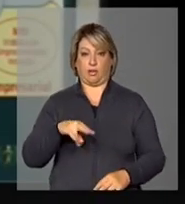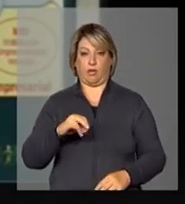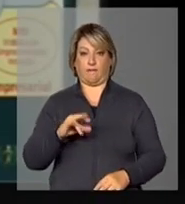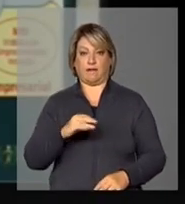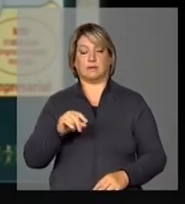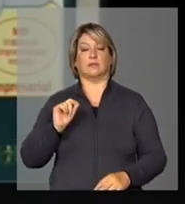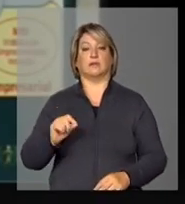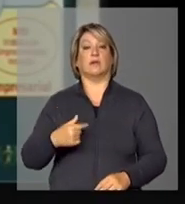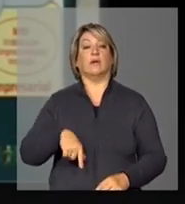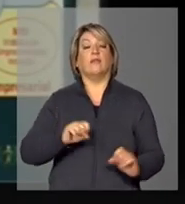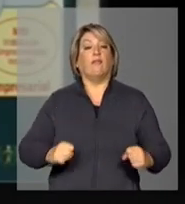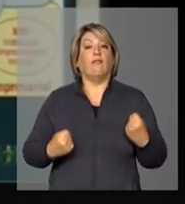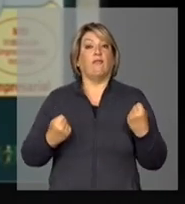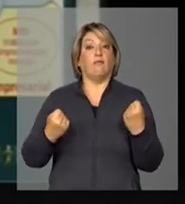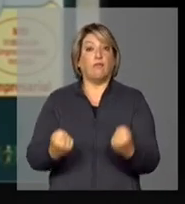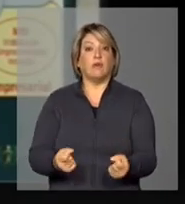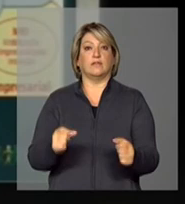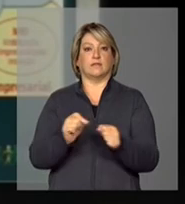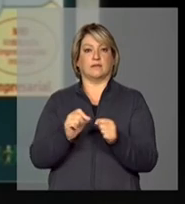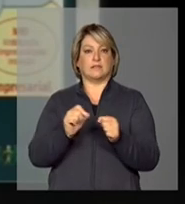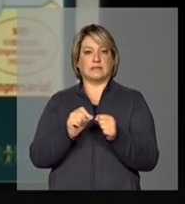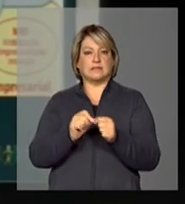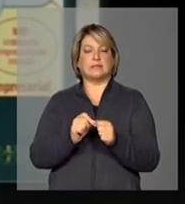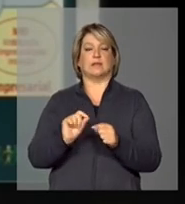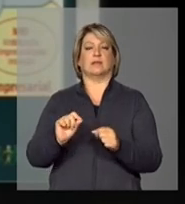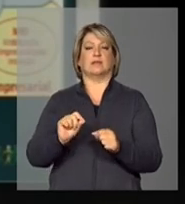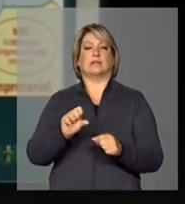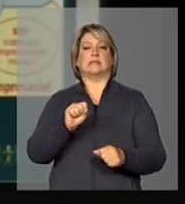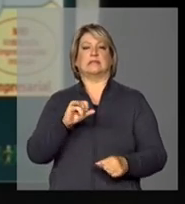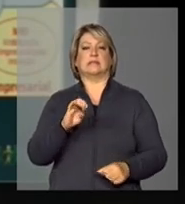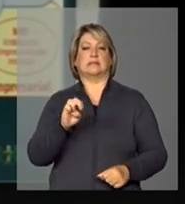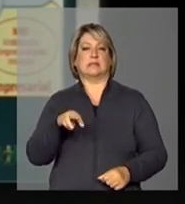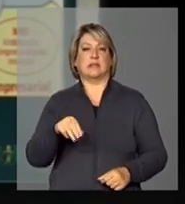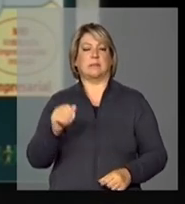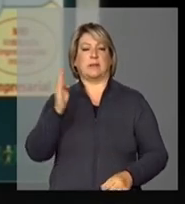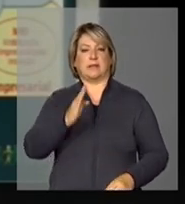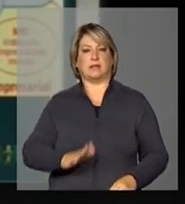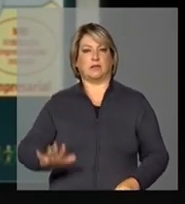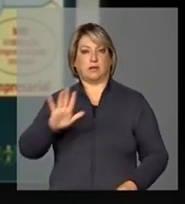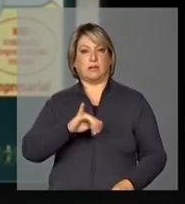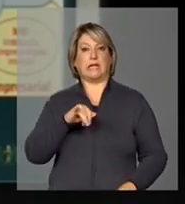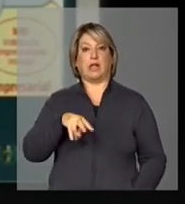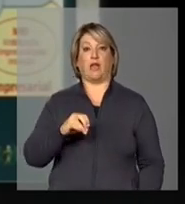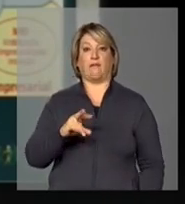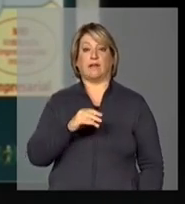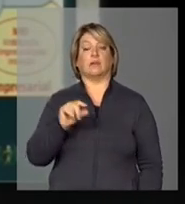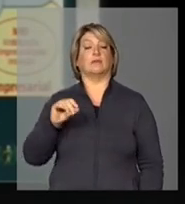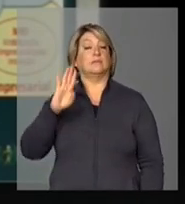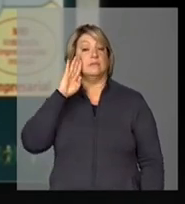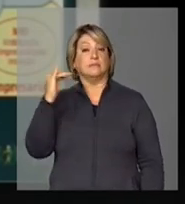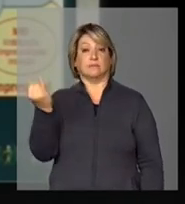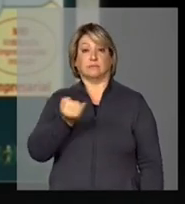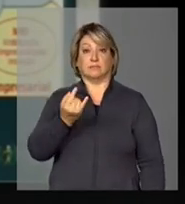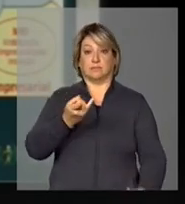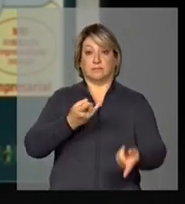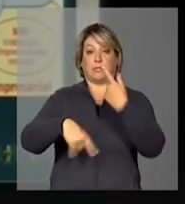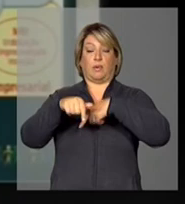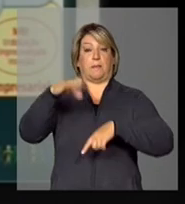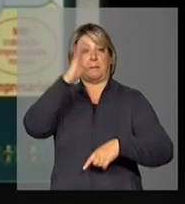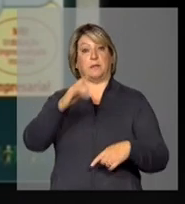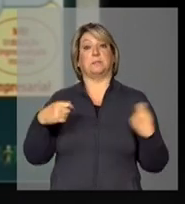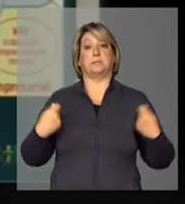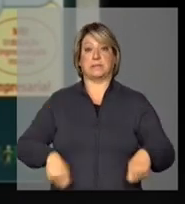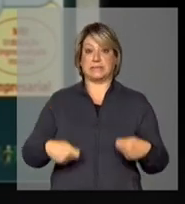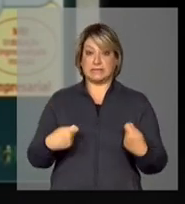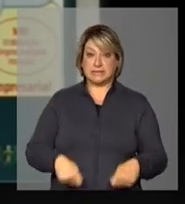o esforço de consolidação do sistema nacional de inovação, que é absolutamente fundamental para esse salto que o Brasil precisa dar,